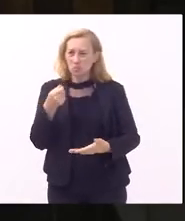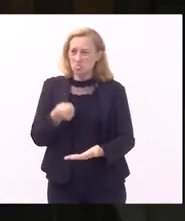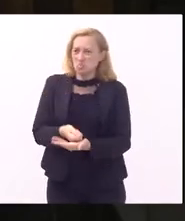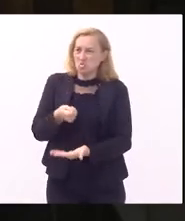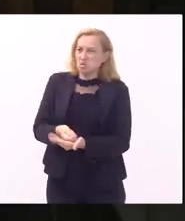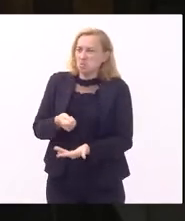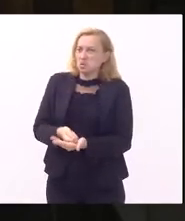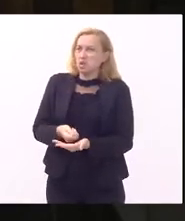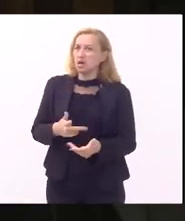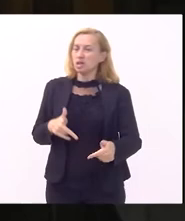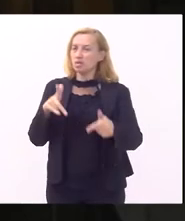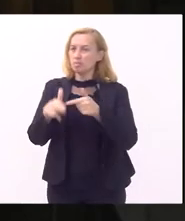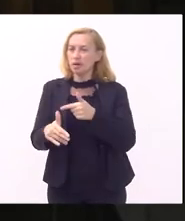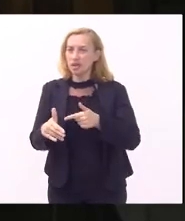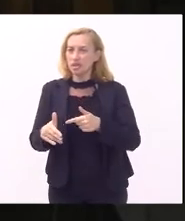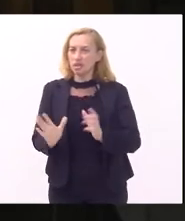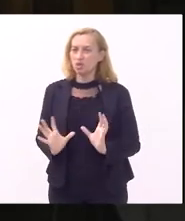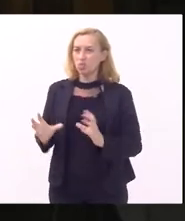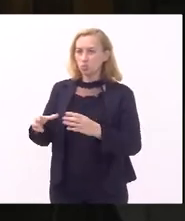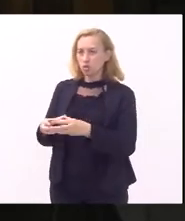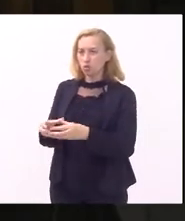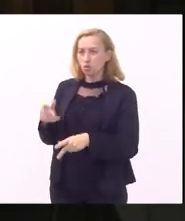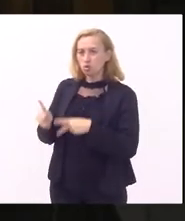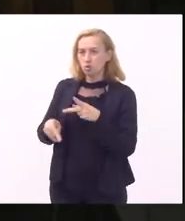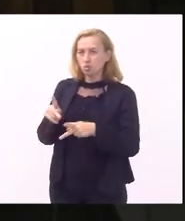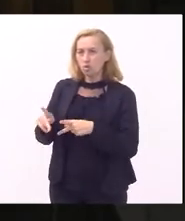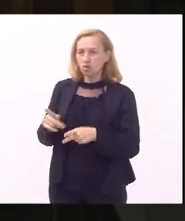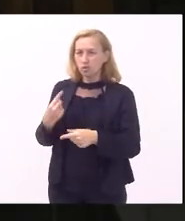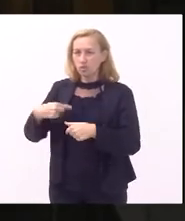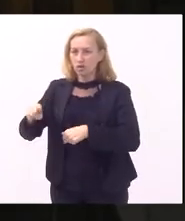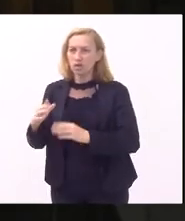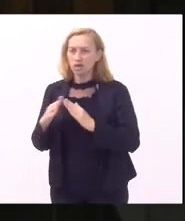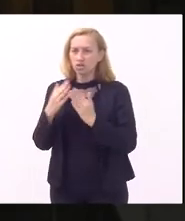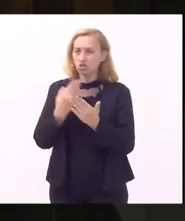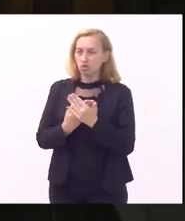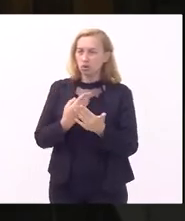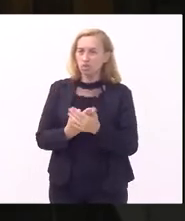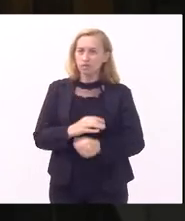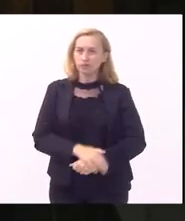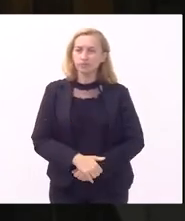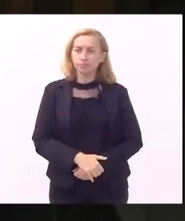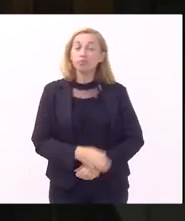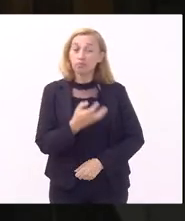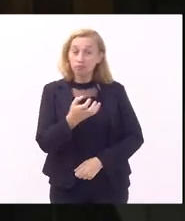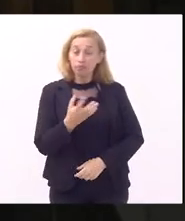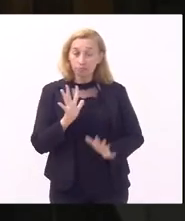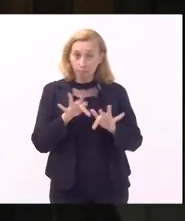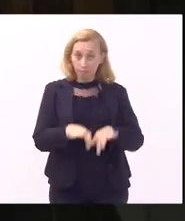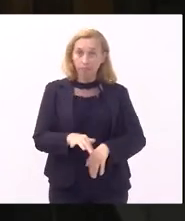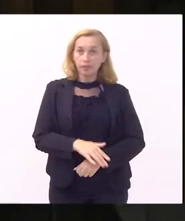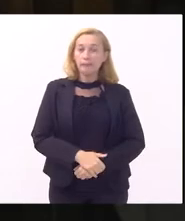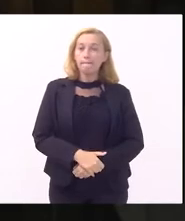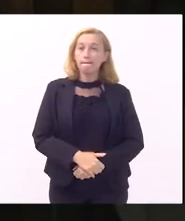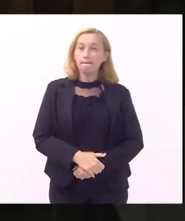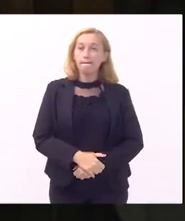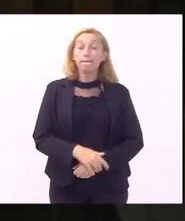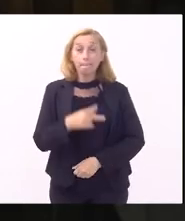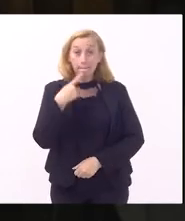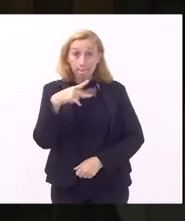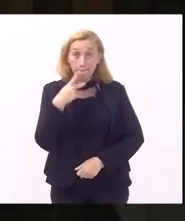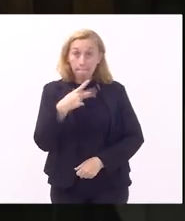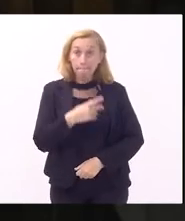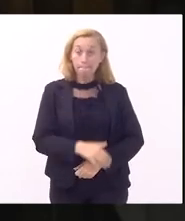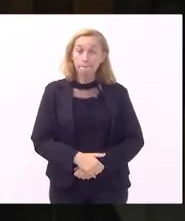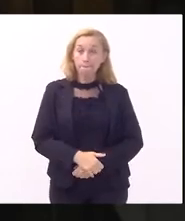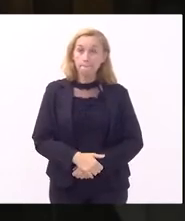impeçam que uma parcela da população participe das escolas eu quero concluir dizendo que